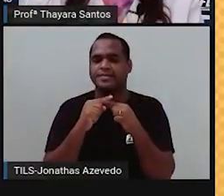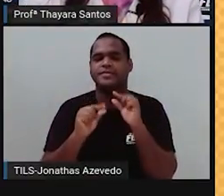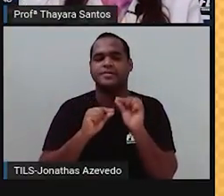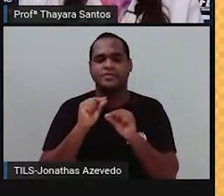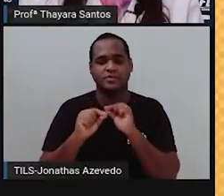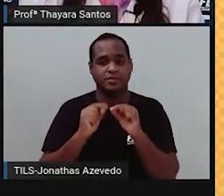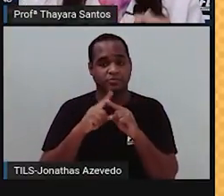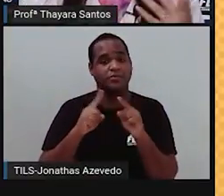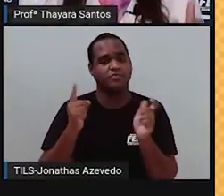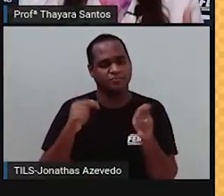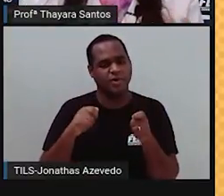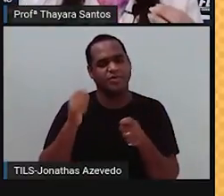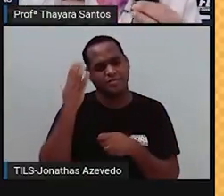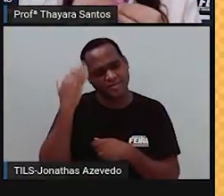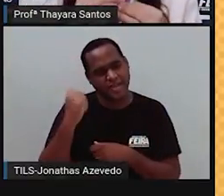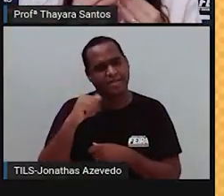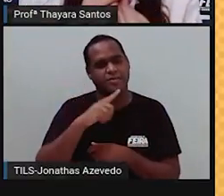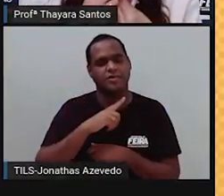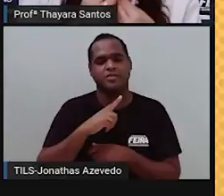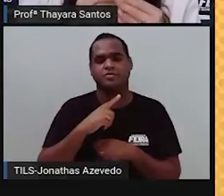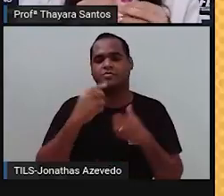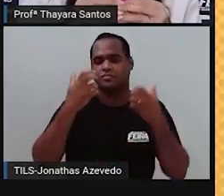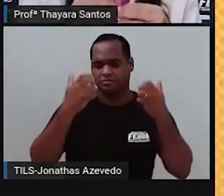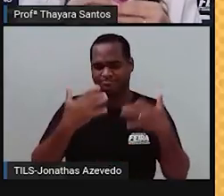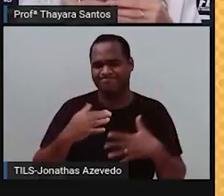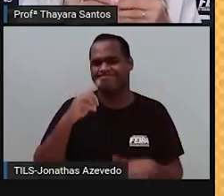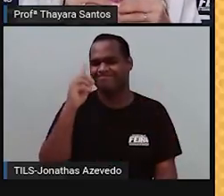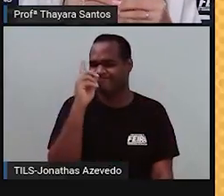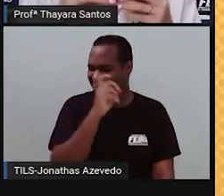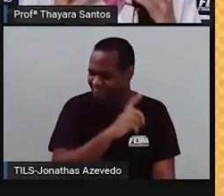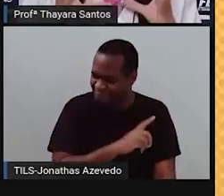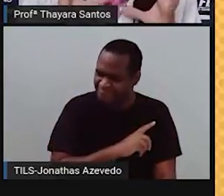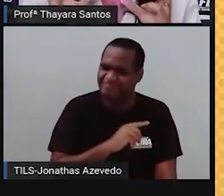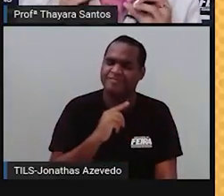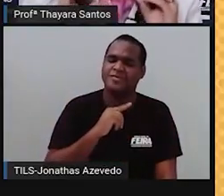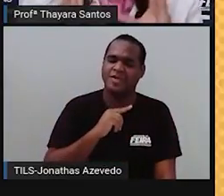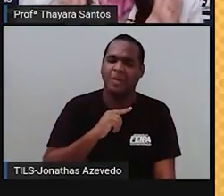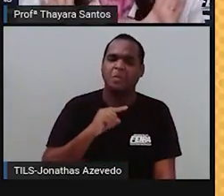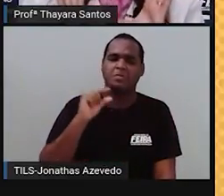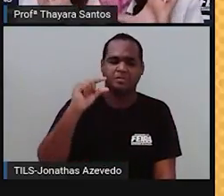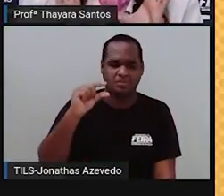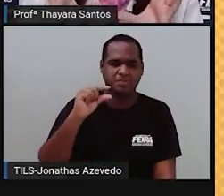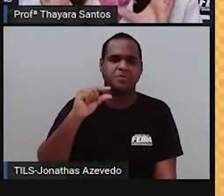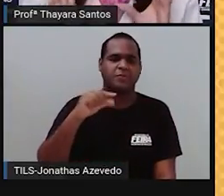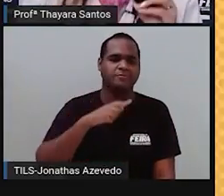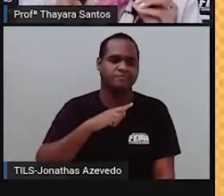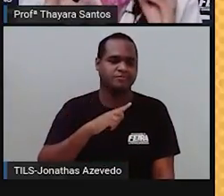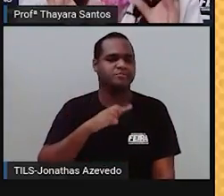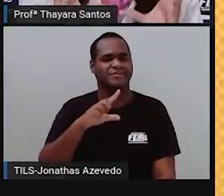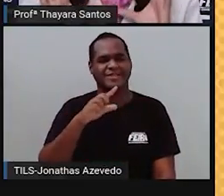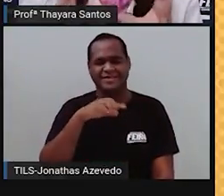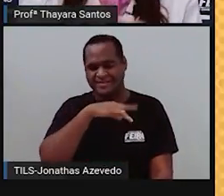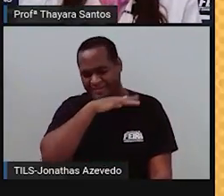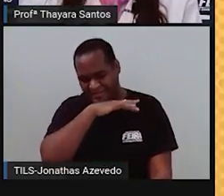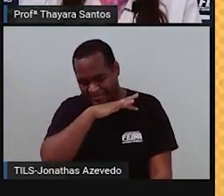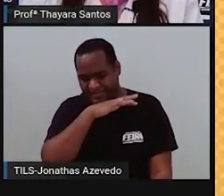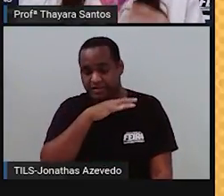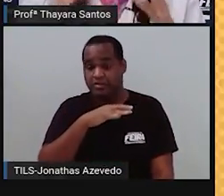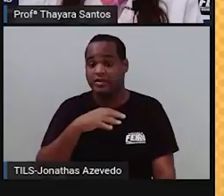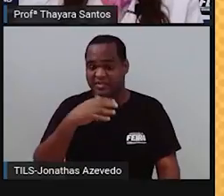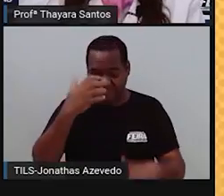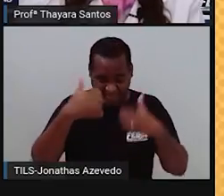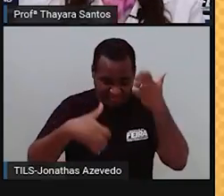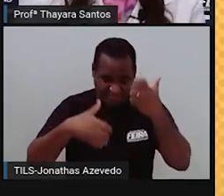que esse conteúdo é um pouquinho difícil da gente compreender, né? Acaba sendo ruim aí para entender.